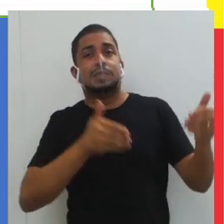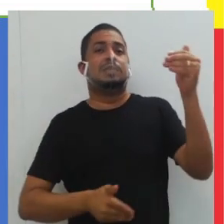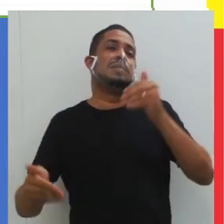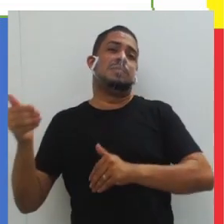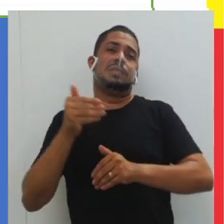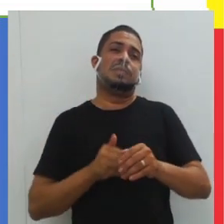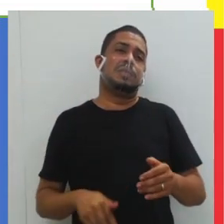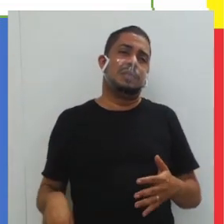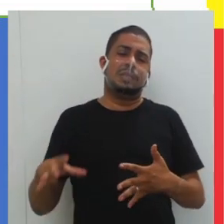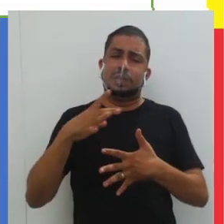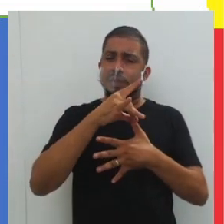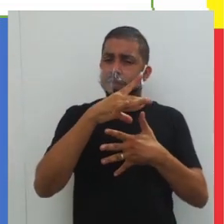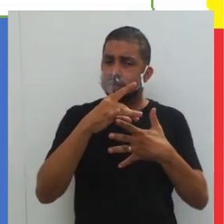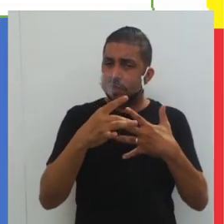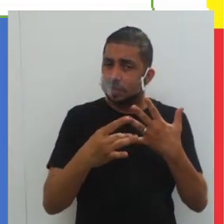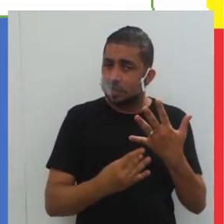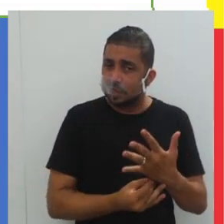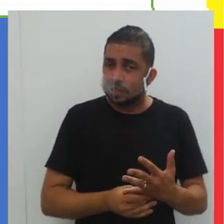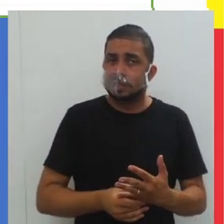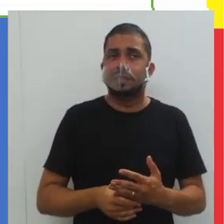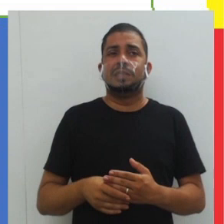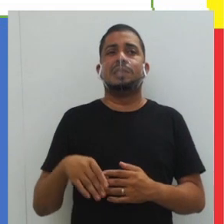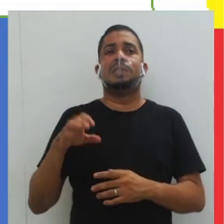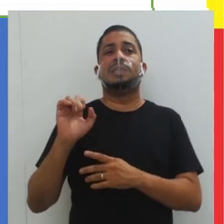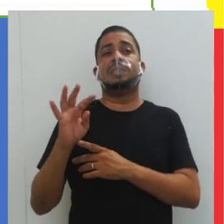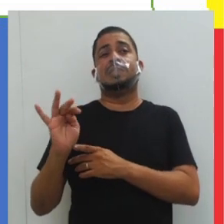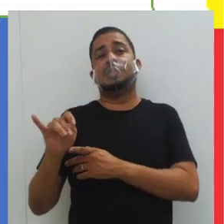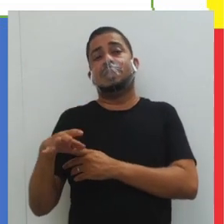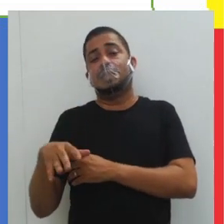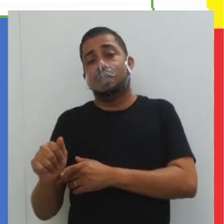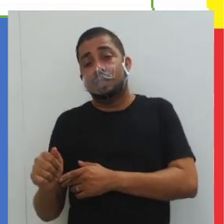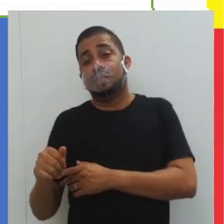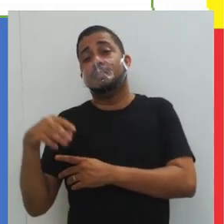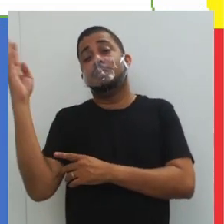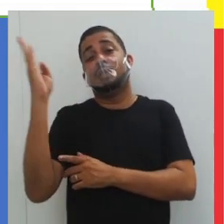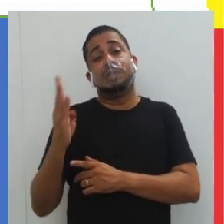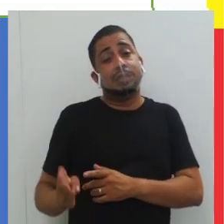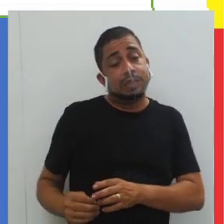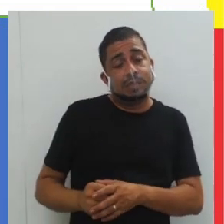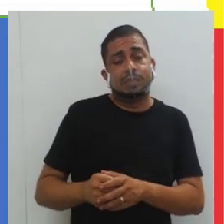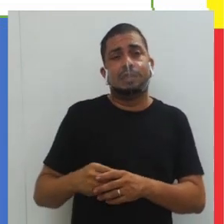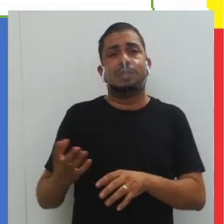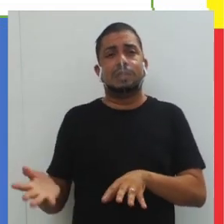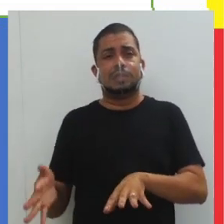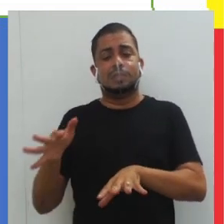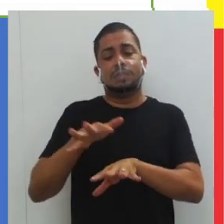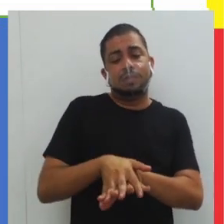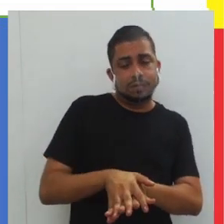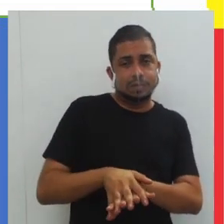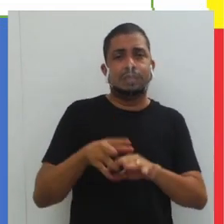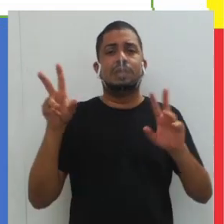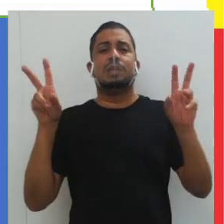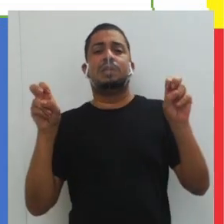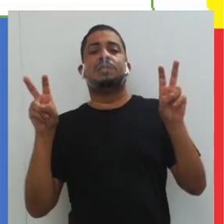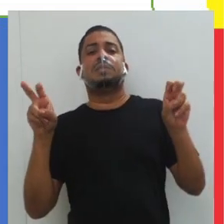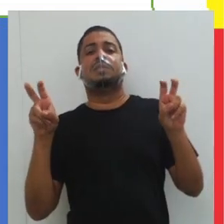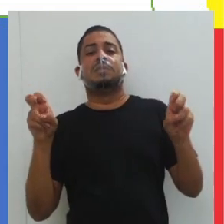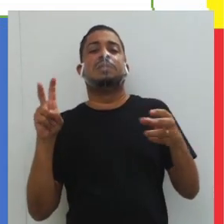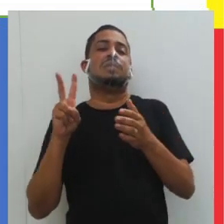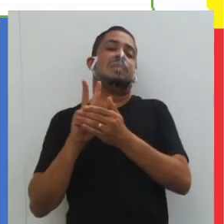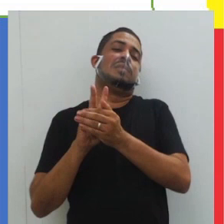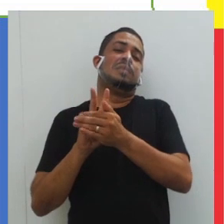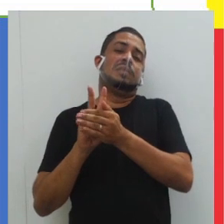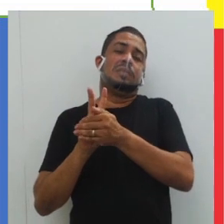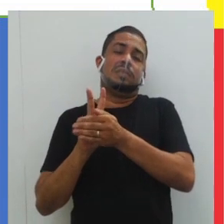participação na configuração étnica brasileira, deu-se a inclusão da temática